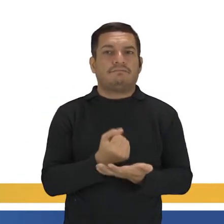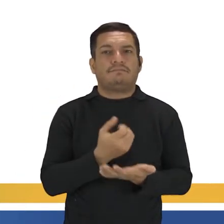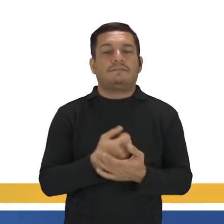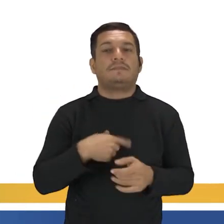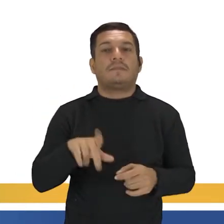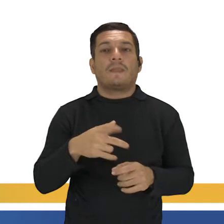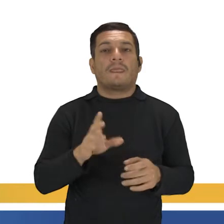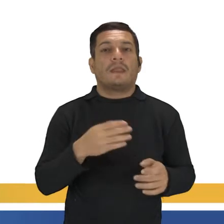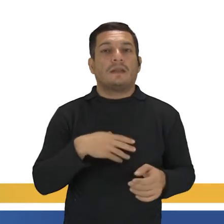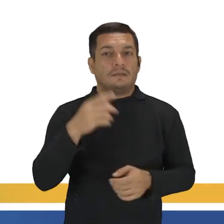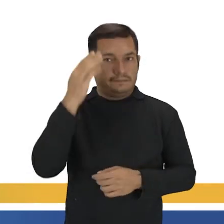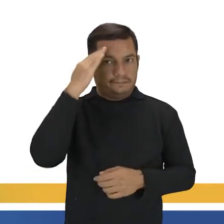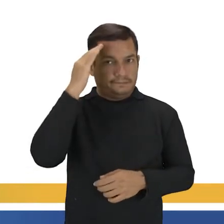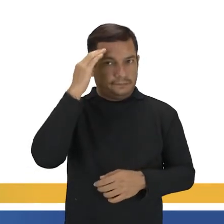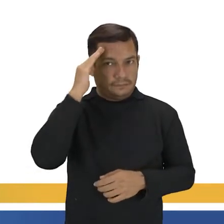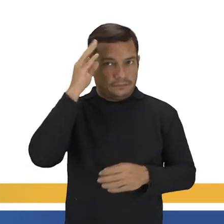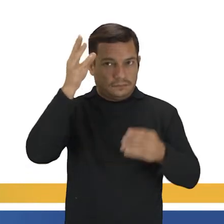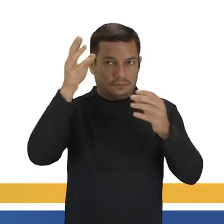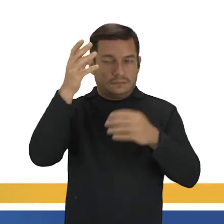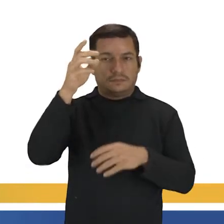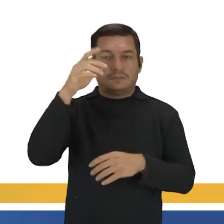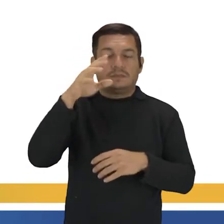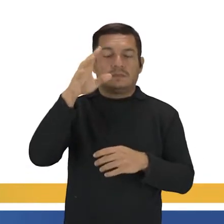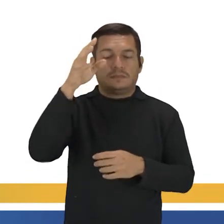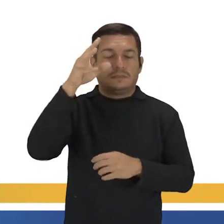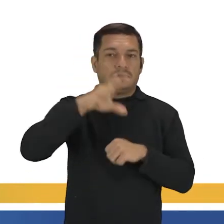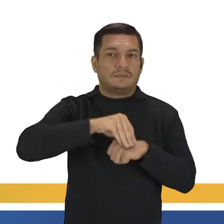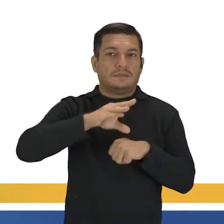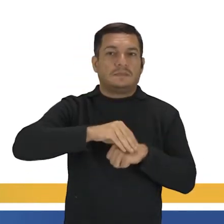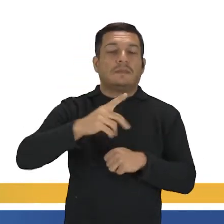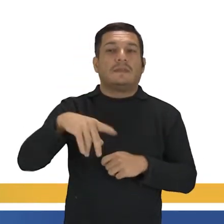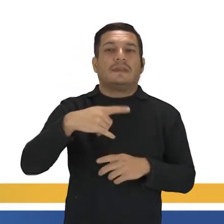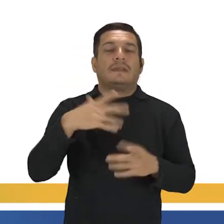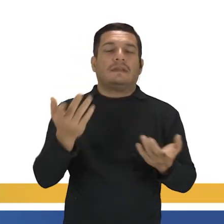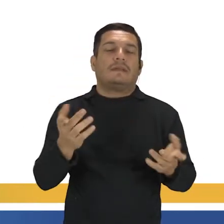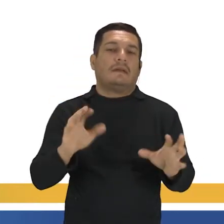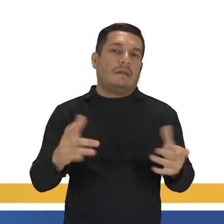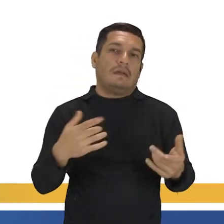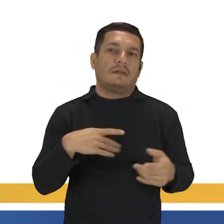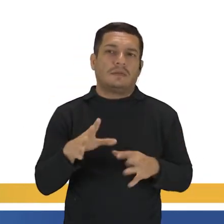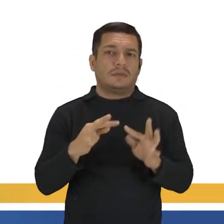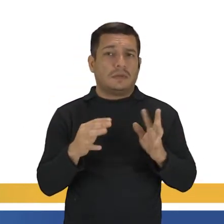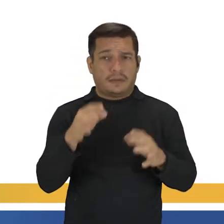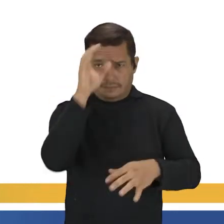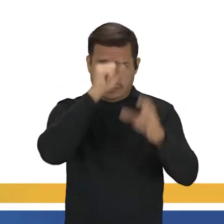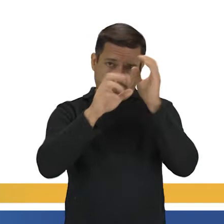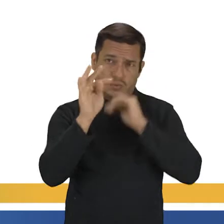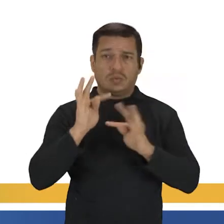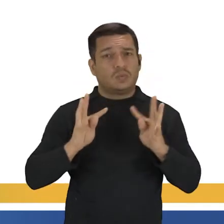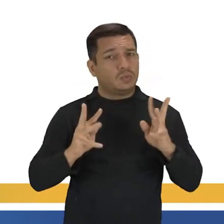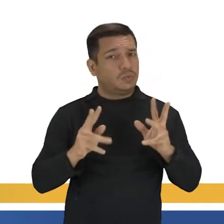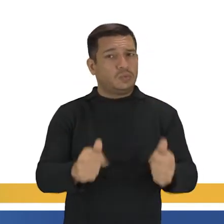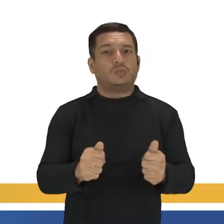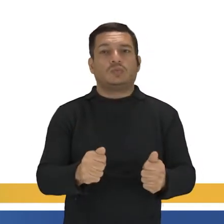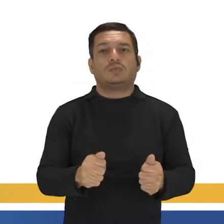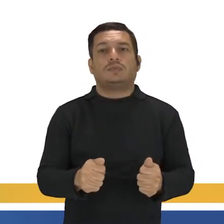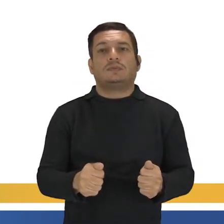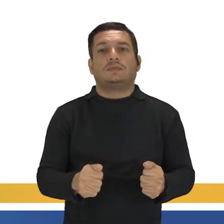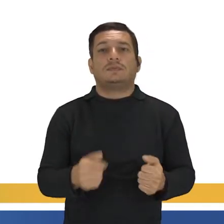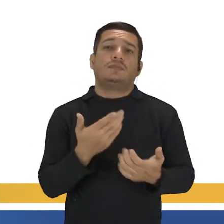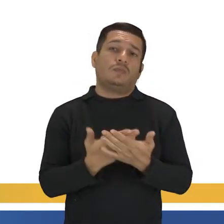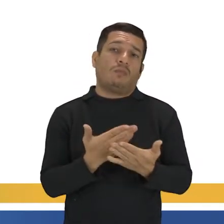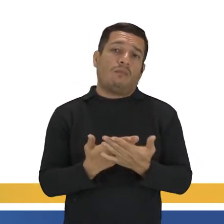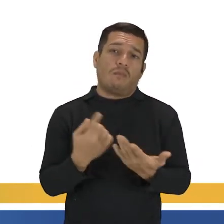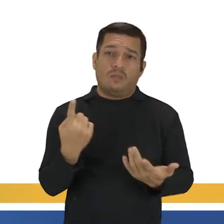coloca aí na sua cabecinha, tá? Não deixa passar batido. Claro que você não vai absorver todos numa